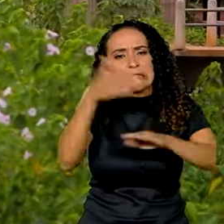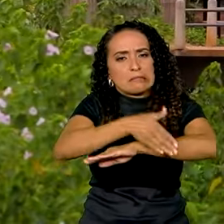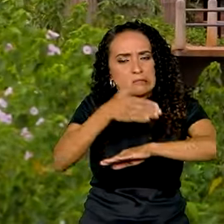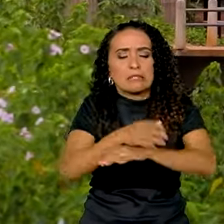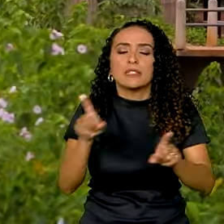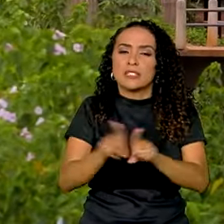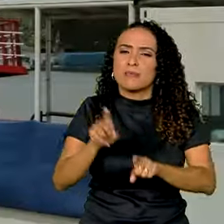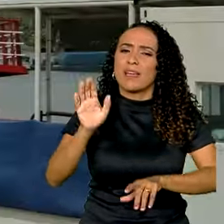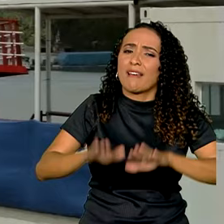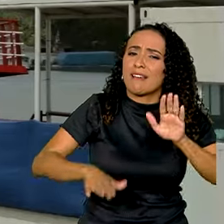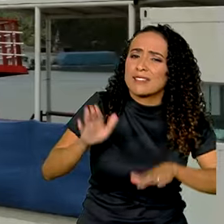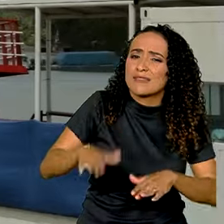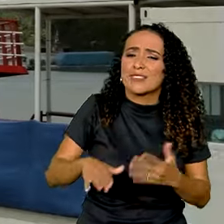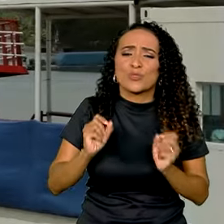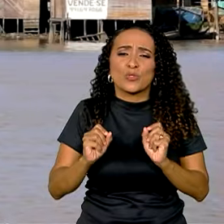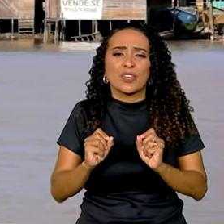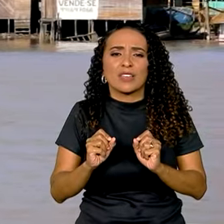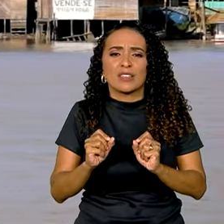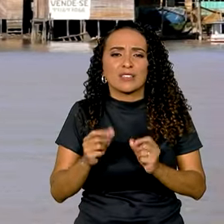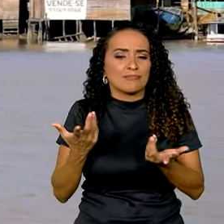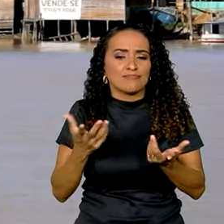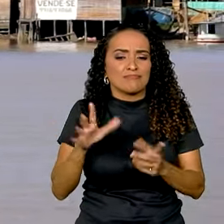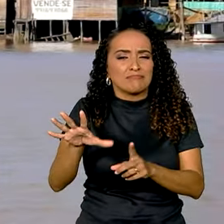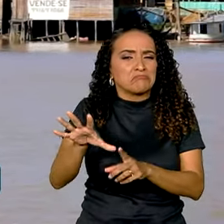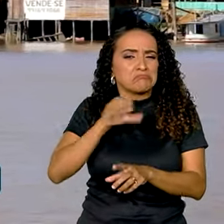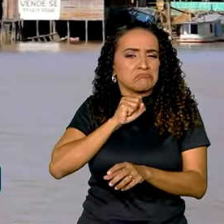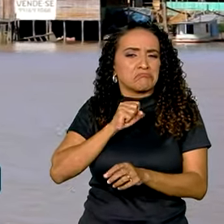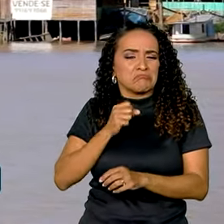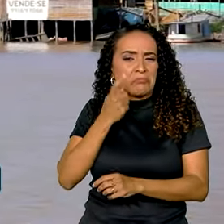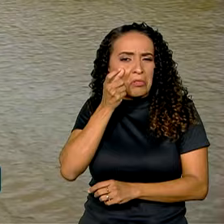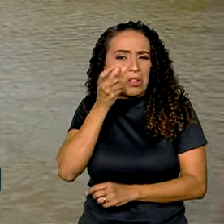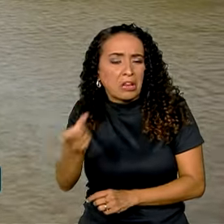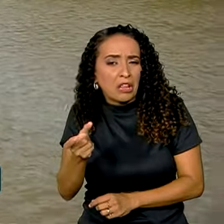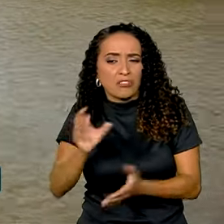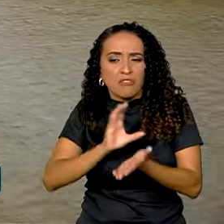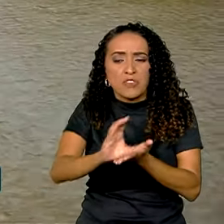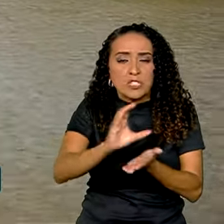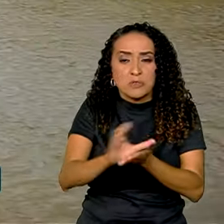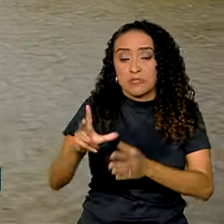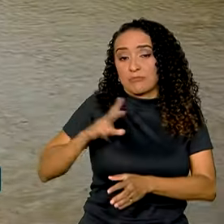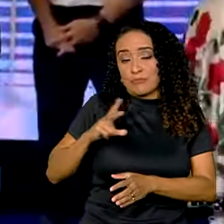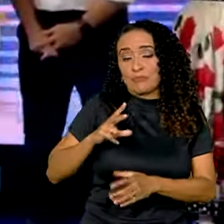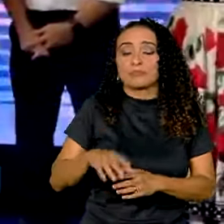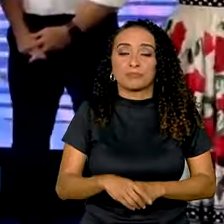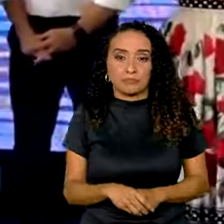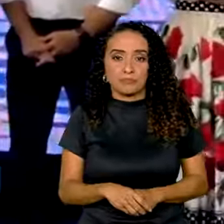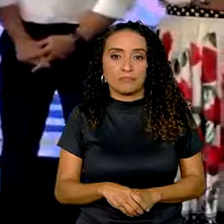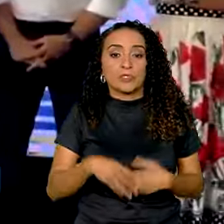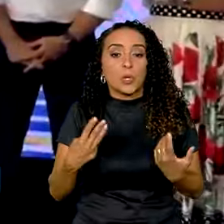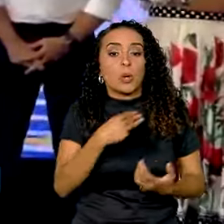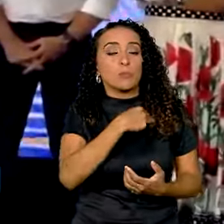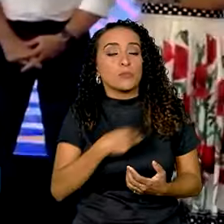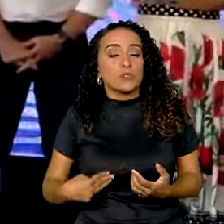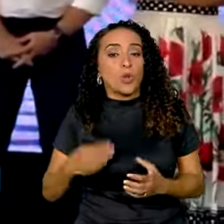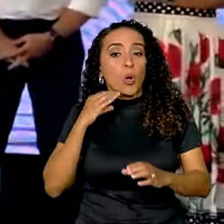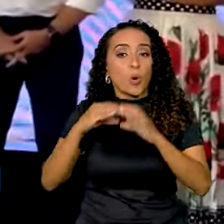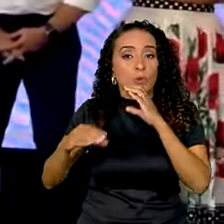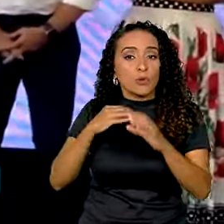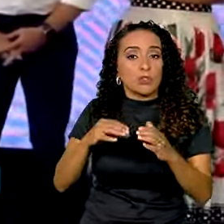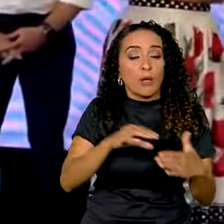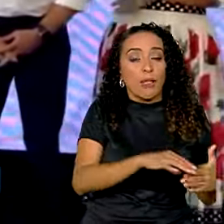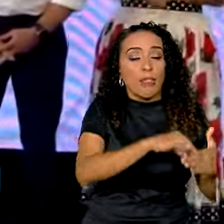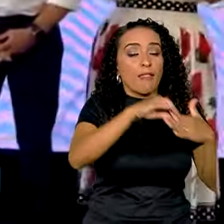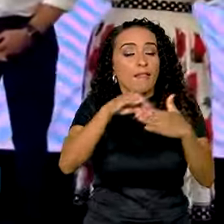e que muitas vezes não atrai o interesse dos investimentos privados. É o Ministério das Comunicações